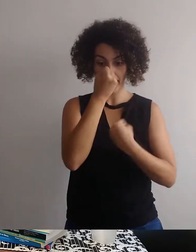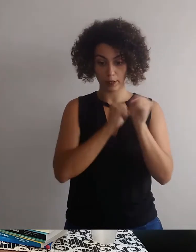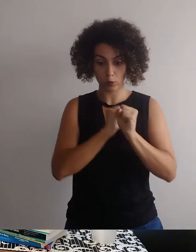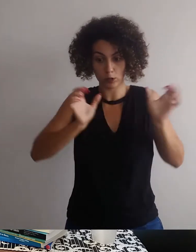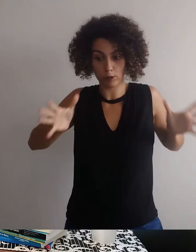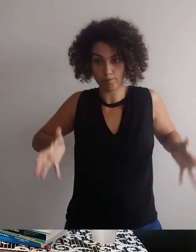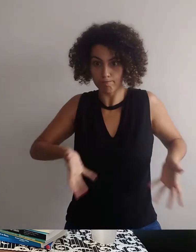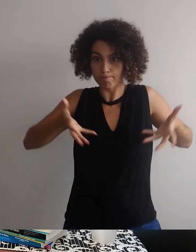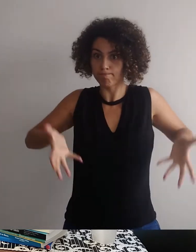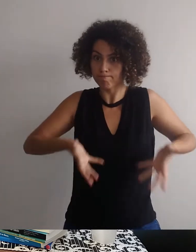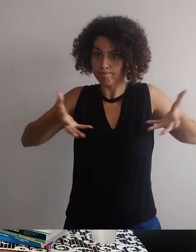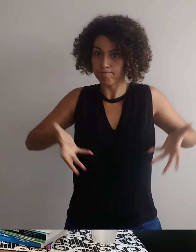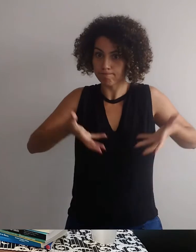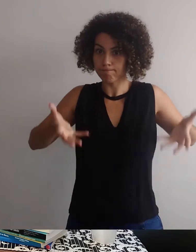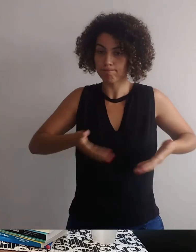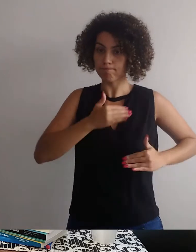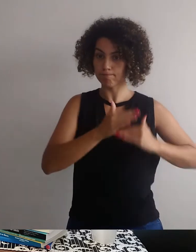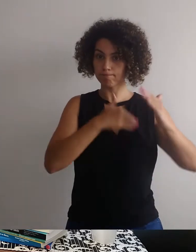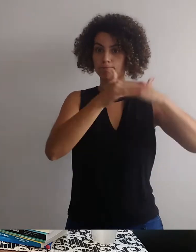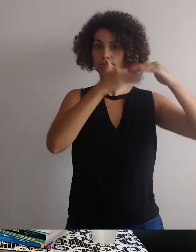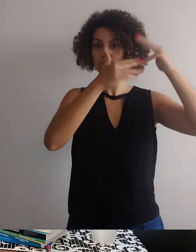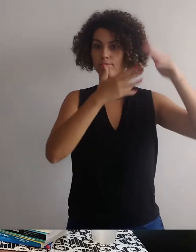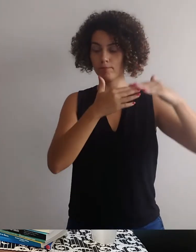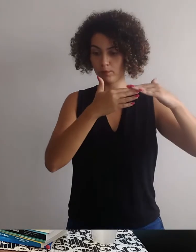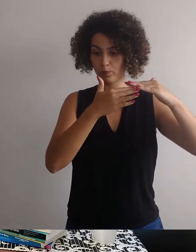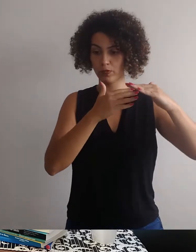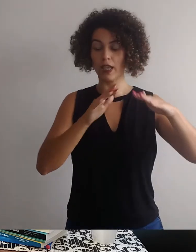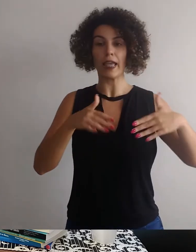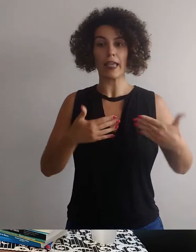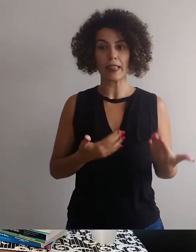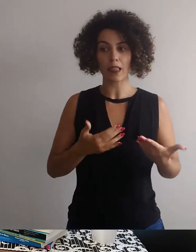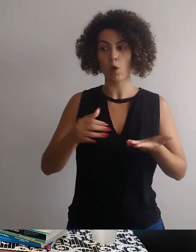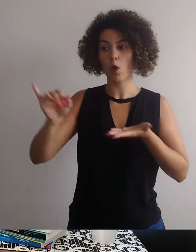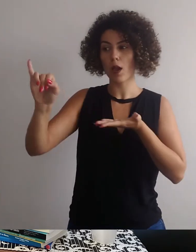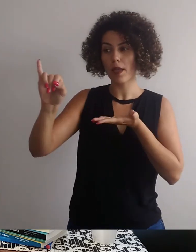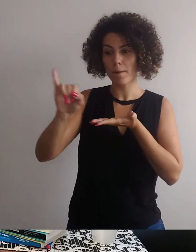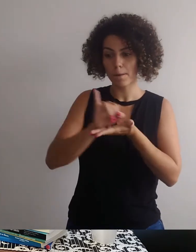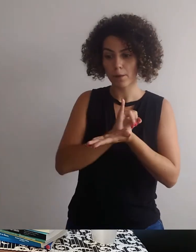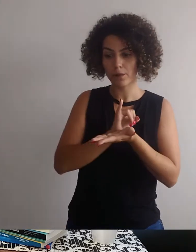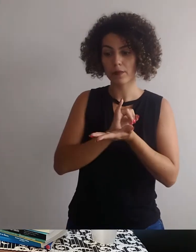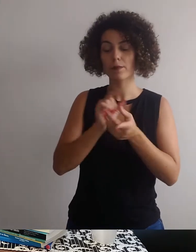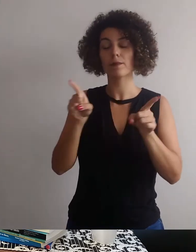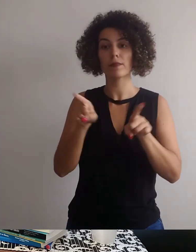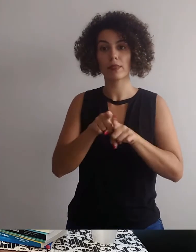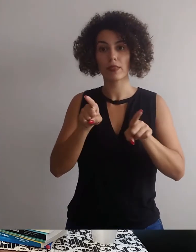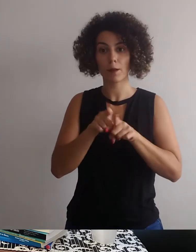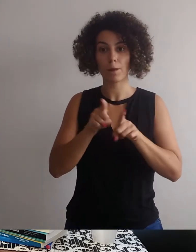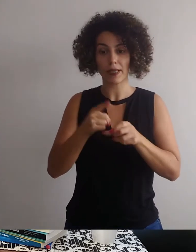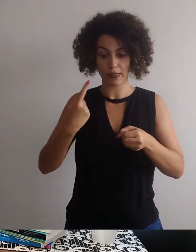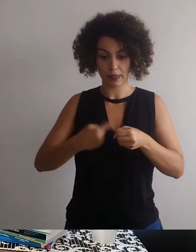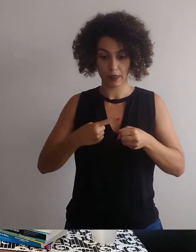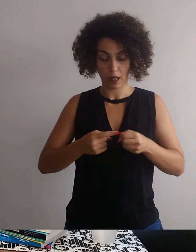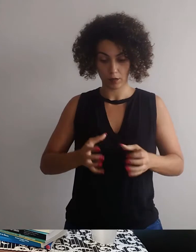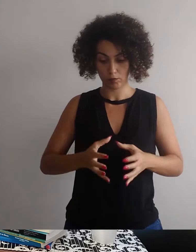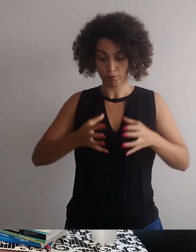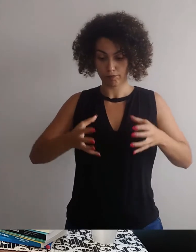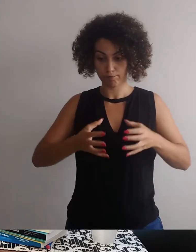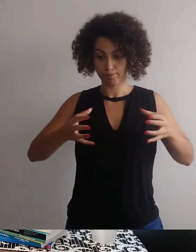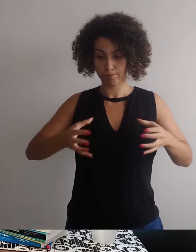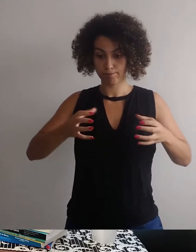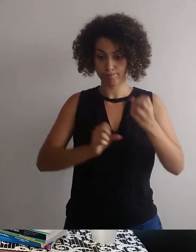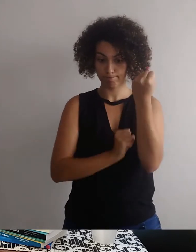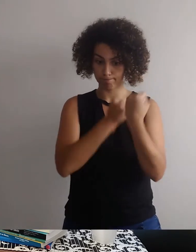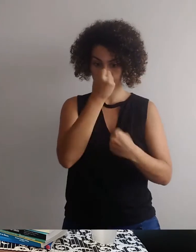o que aquece a indústria, que já era nascente no período Vargas. Essas políticas de importação, junto com o